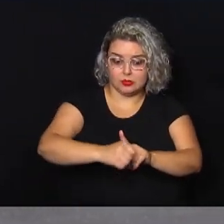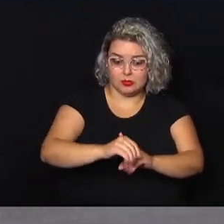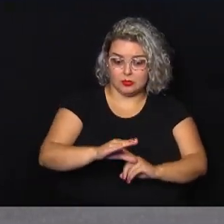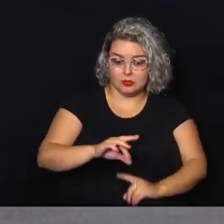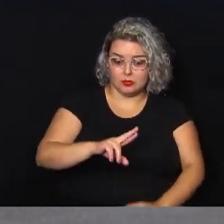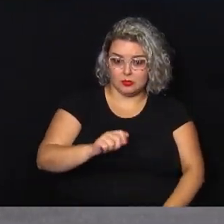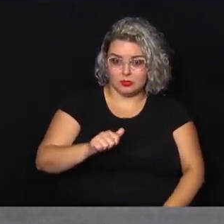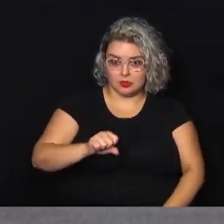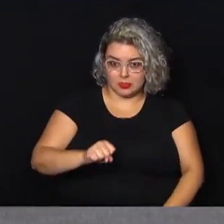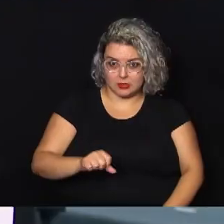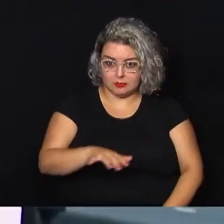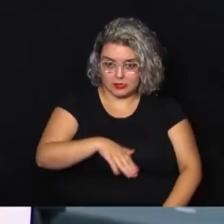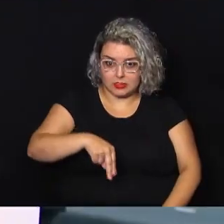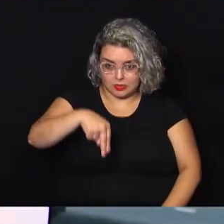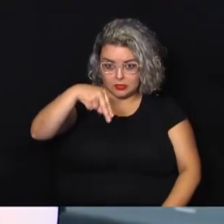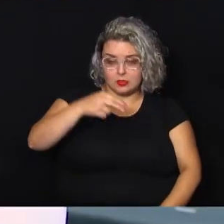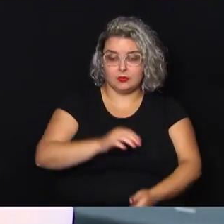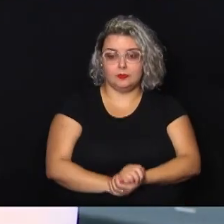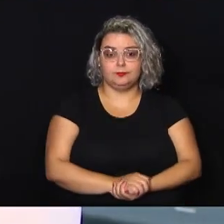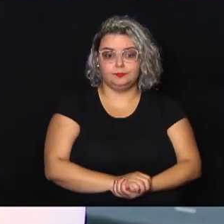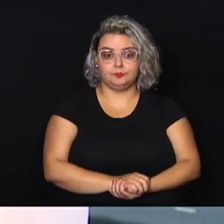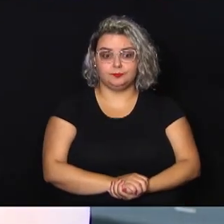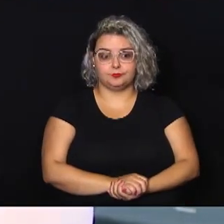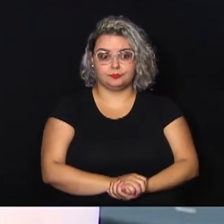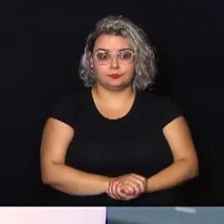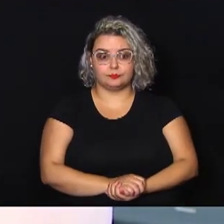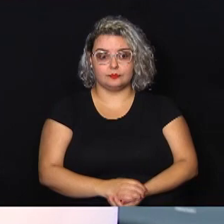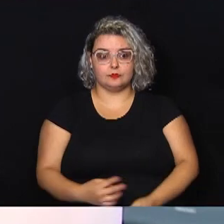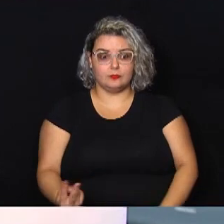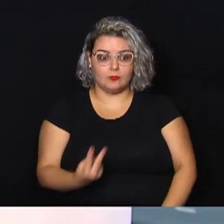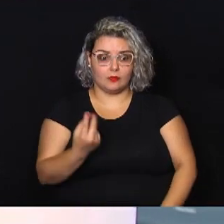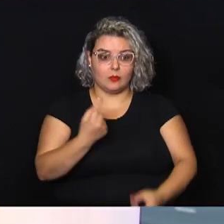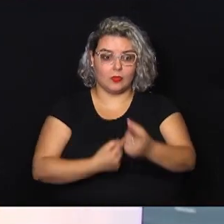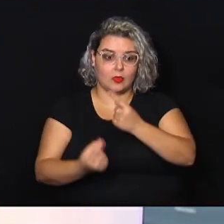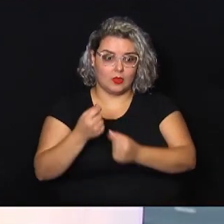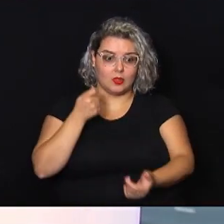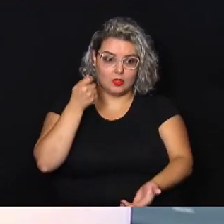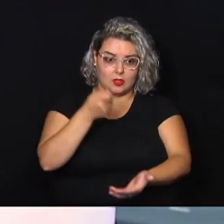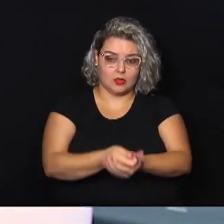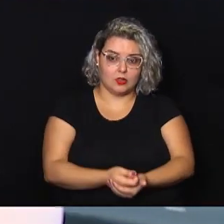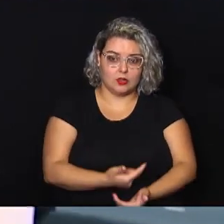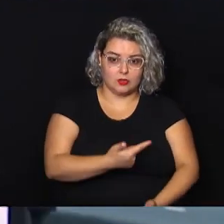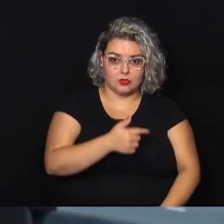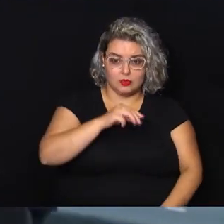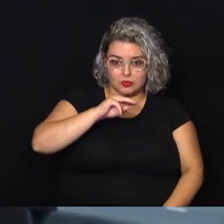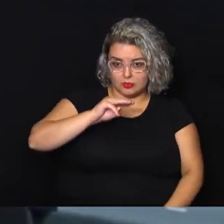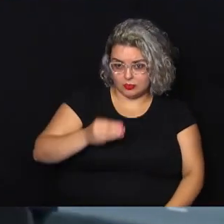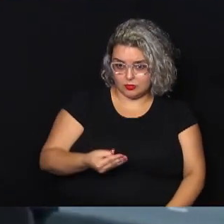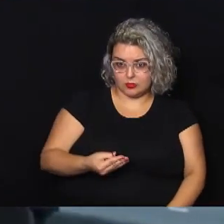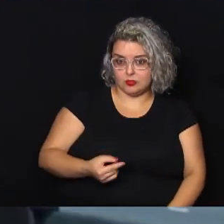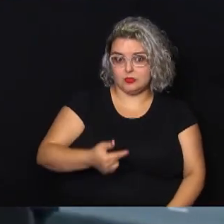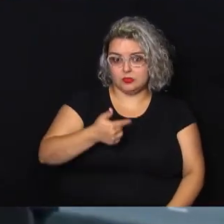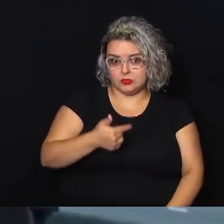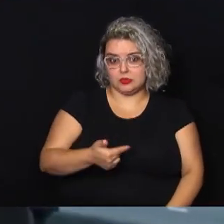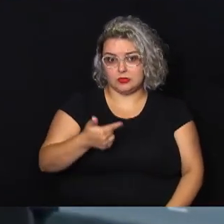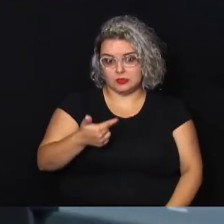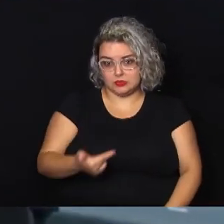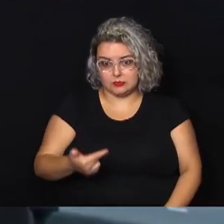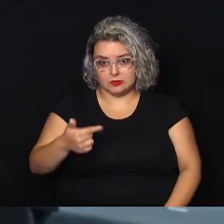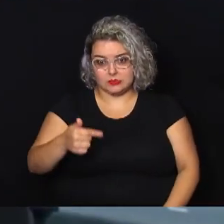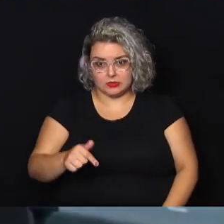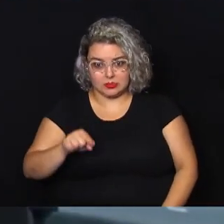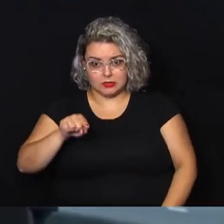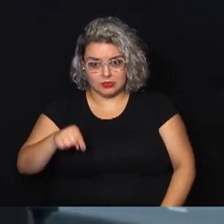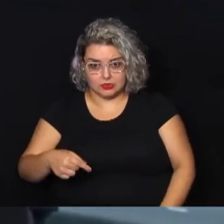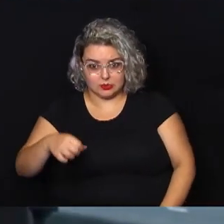aqui para a Zona Norte. Na realidade, valor da emenda impositiva é de R$ 2.727.904,00.